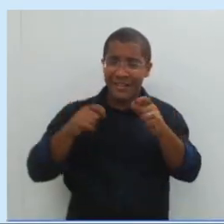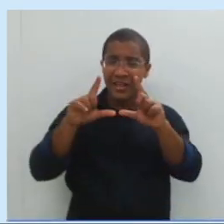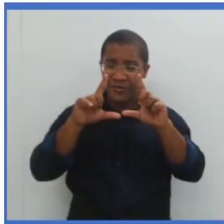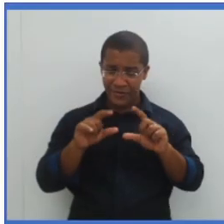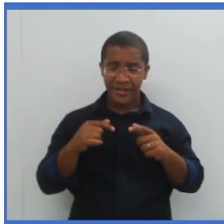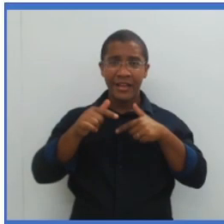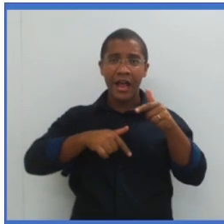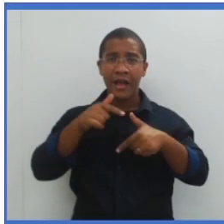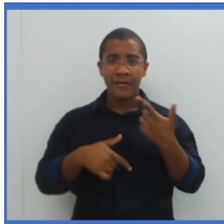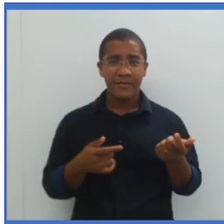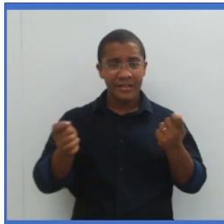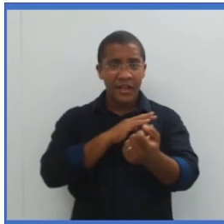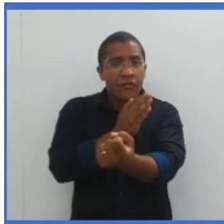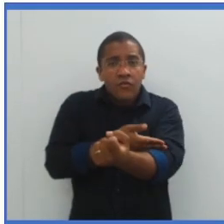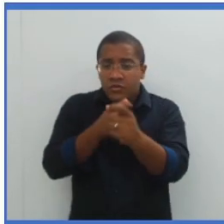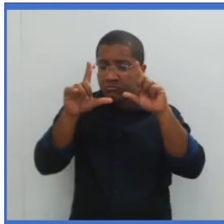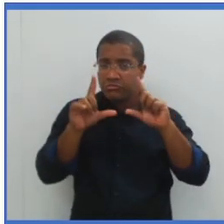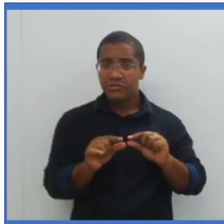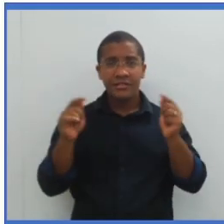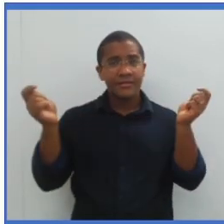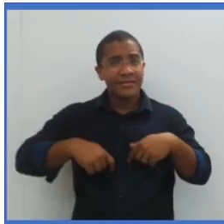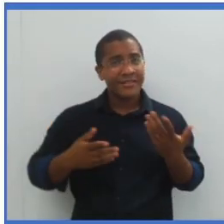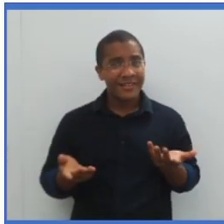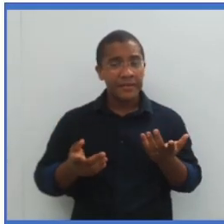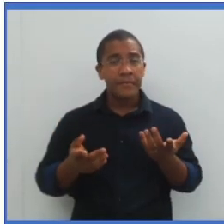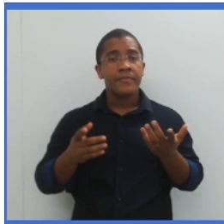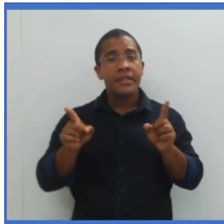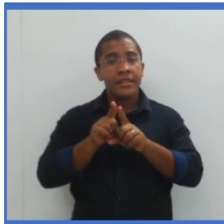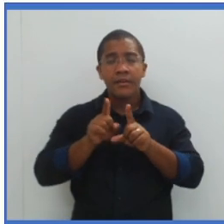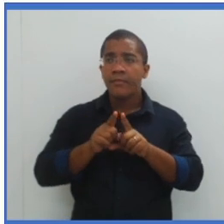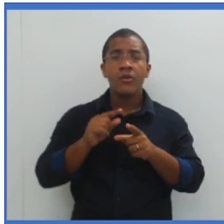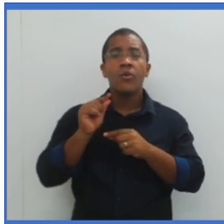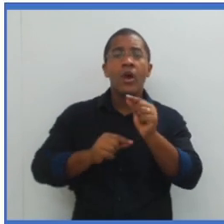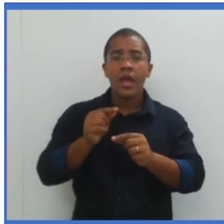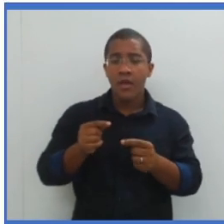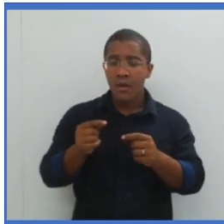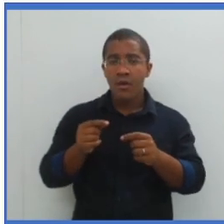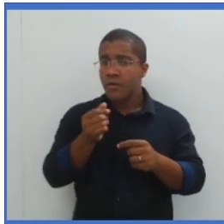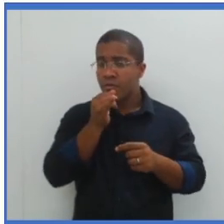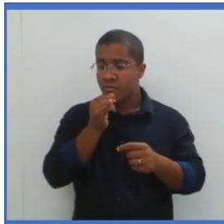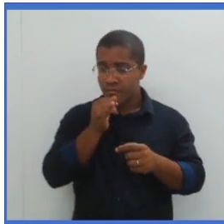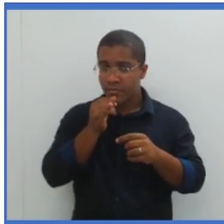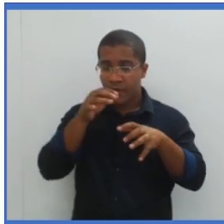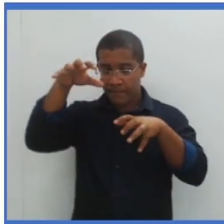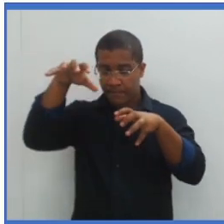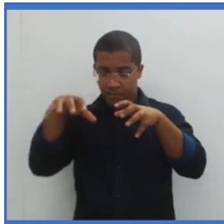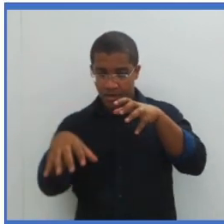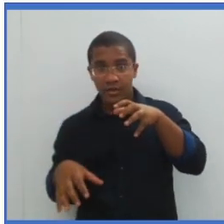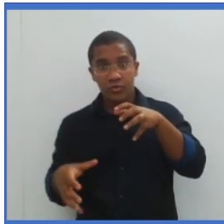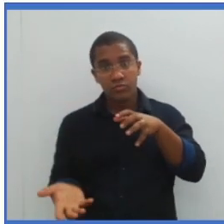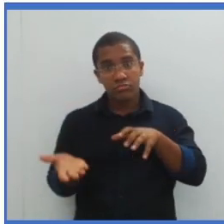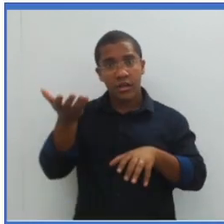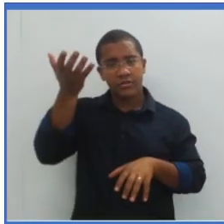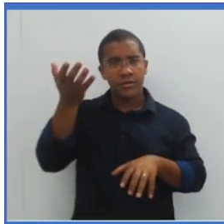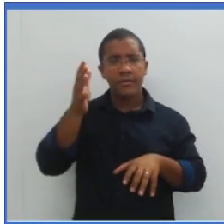missão é reduzir a força necessária e também mudar o sentido, diferentemente da alavanca.